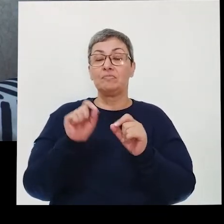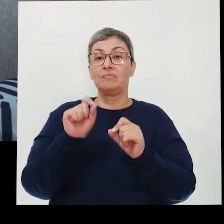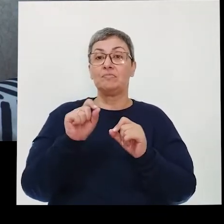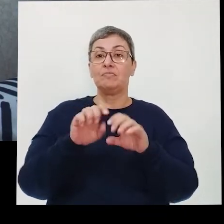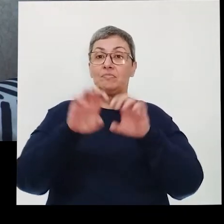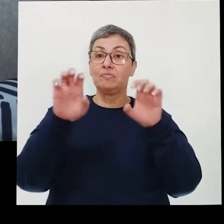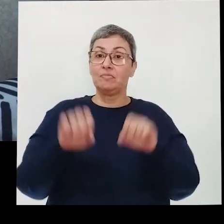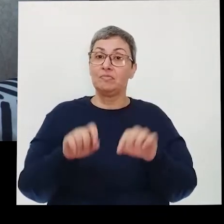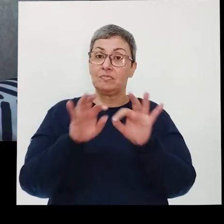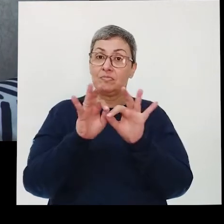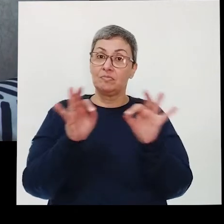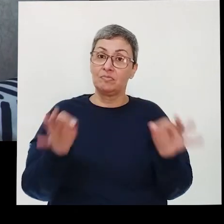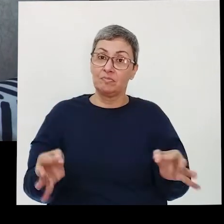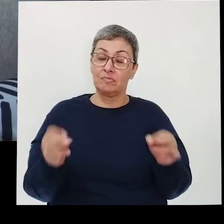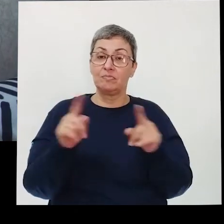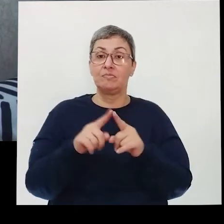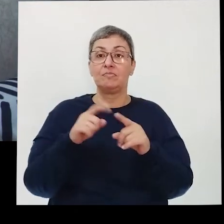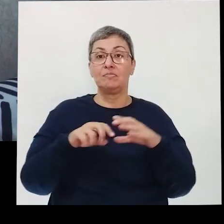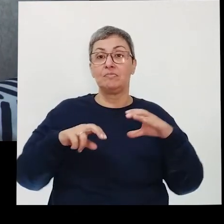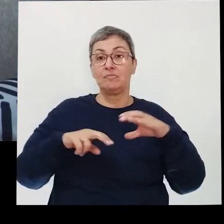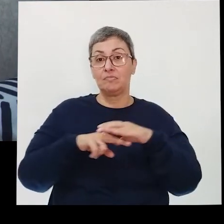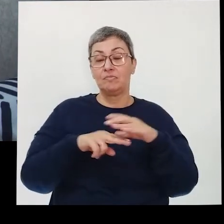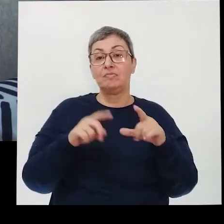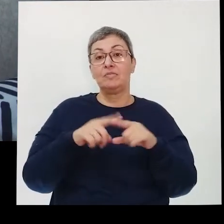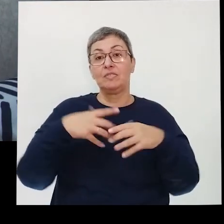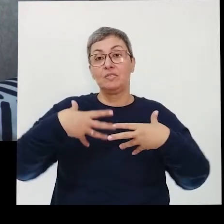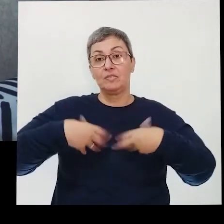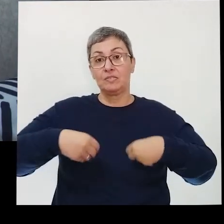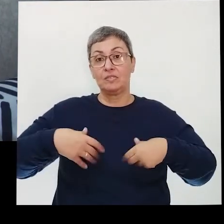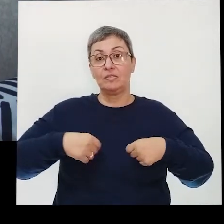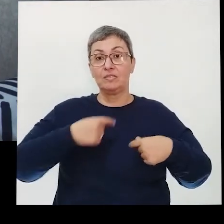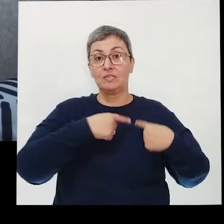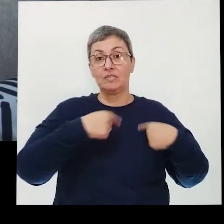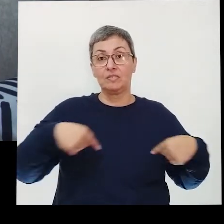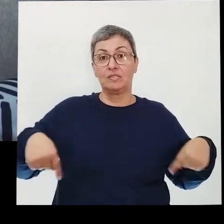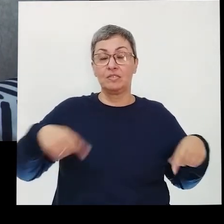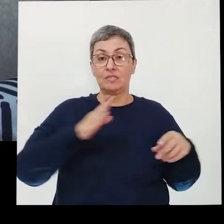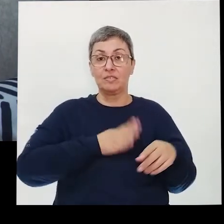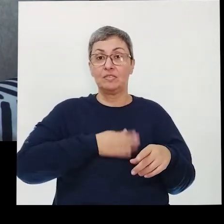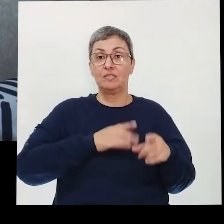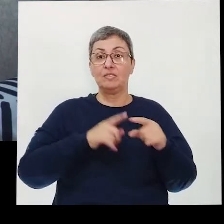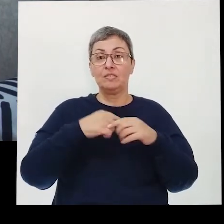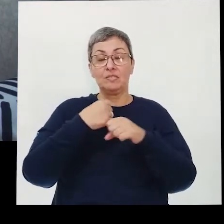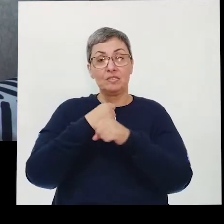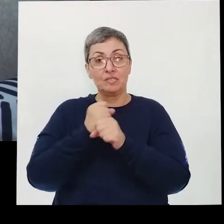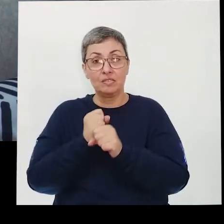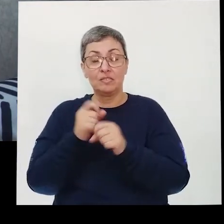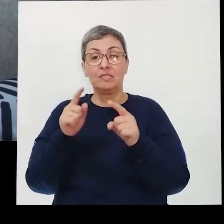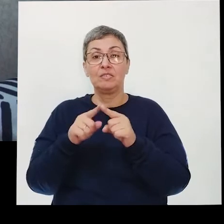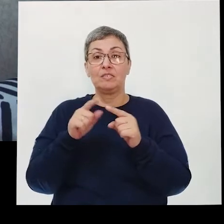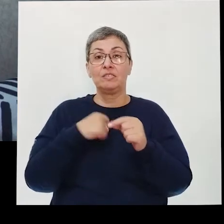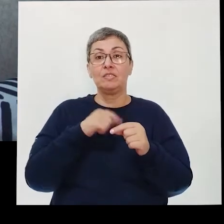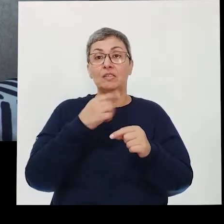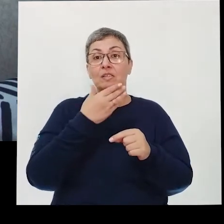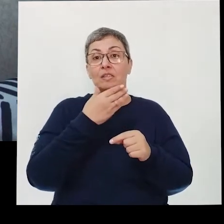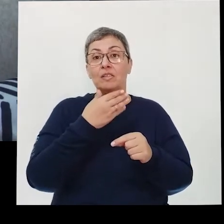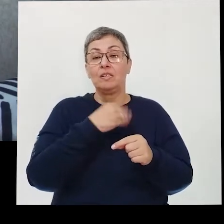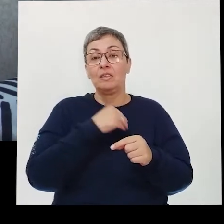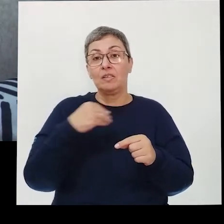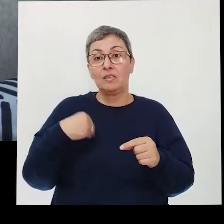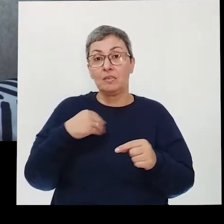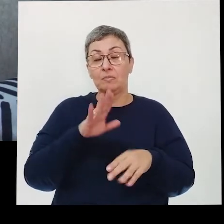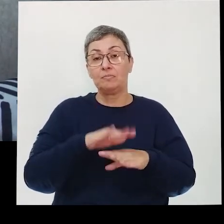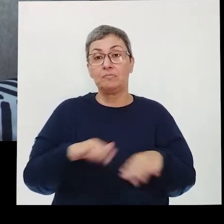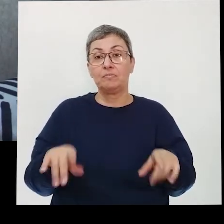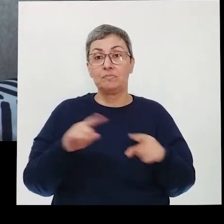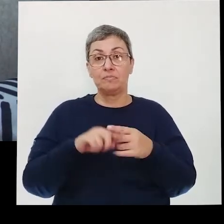com uma estrutura simplificada que possui raio-x, eletrocardiografia, laboratórios de exames, pediatria e leitos